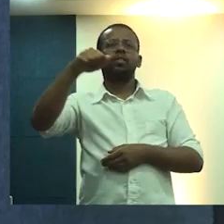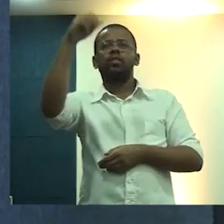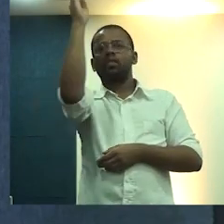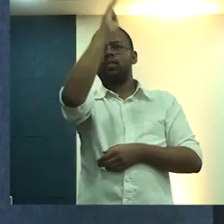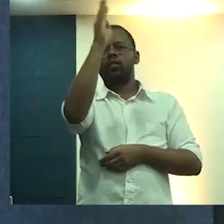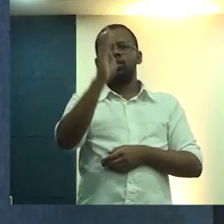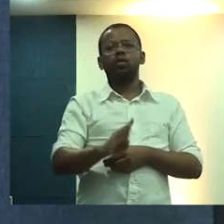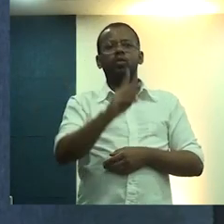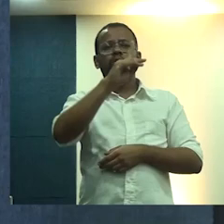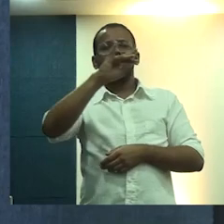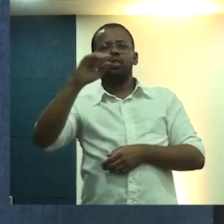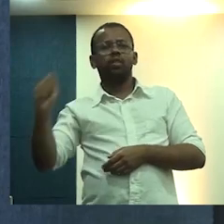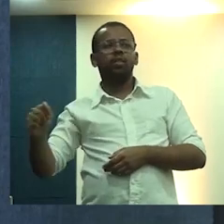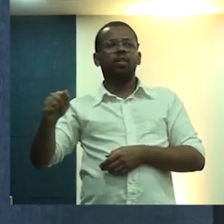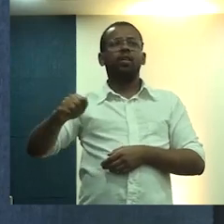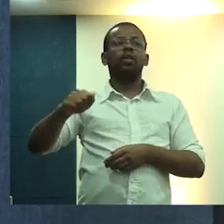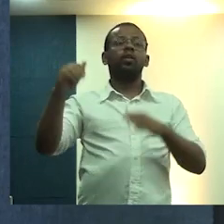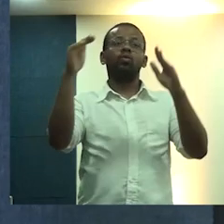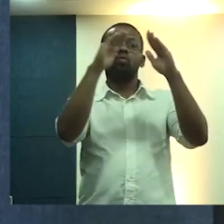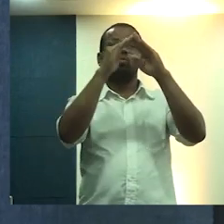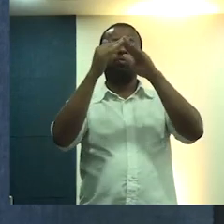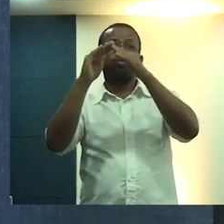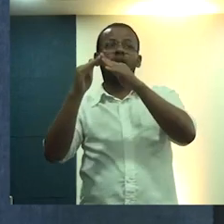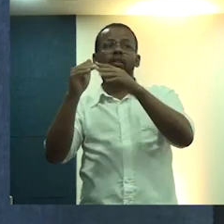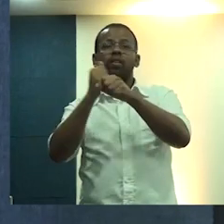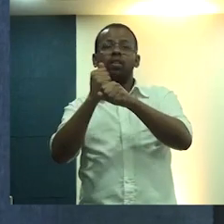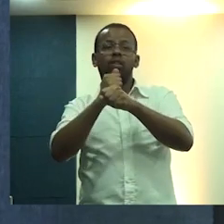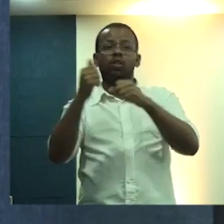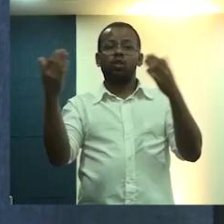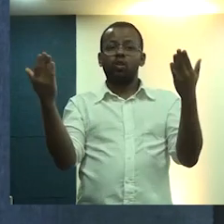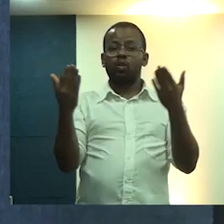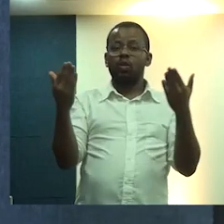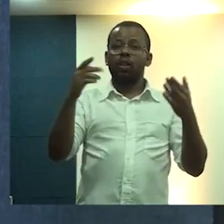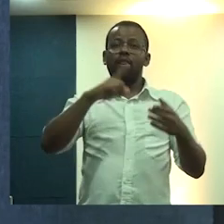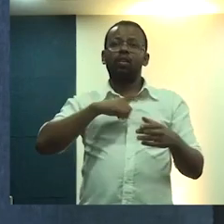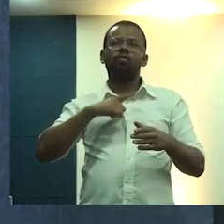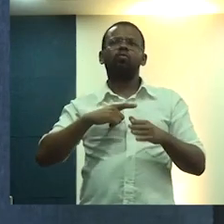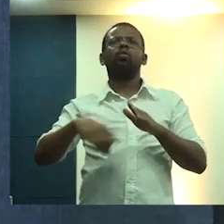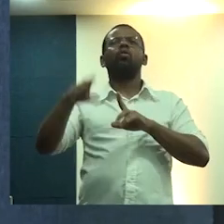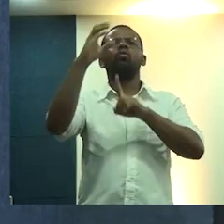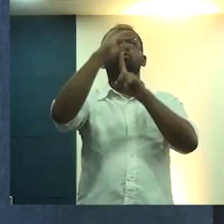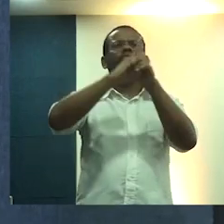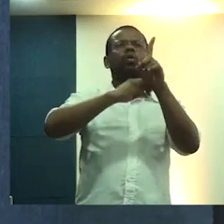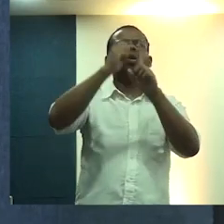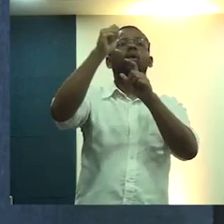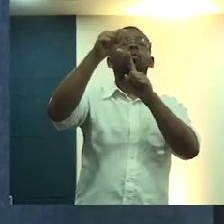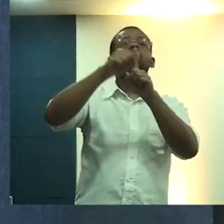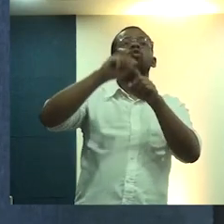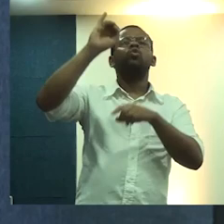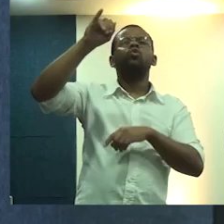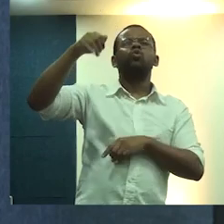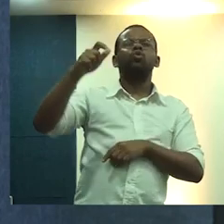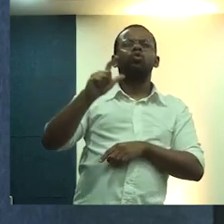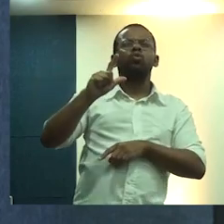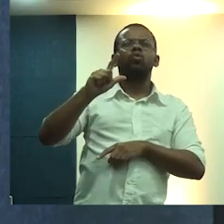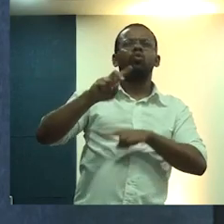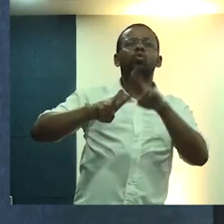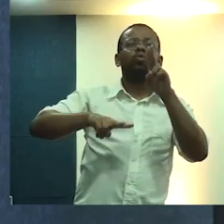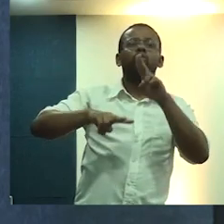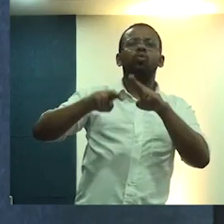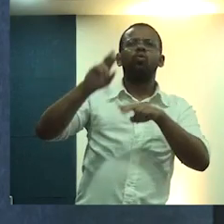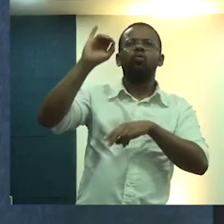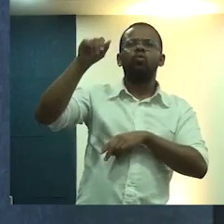do dia da habitação. Neste ano, antecipamos o calendário para o mês de julho, em uma